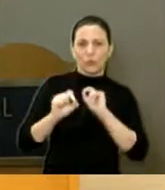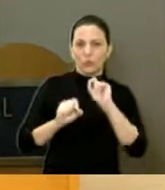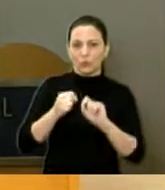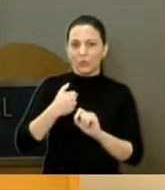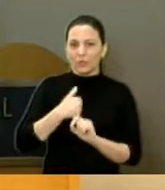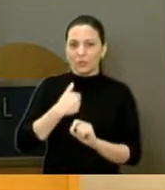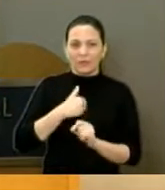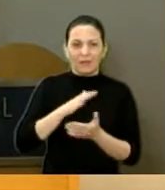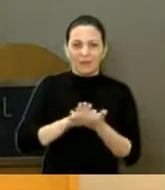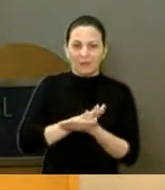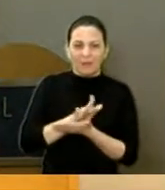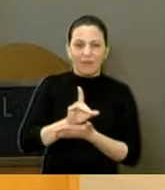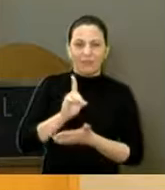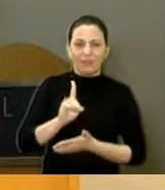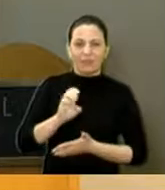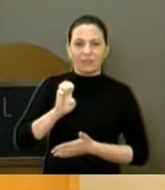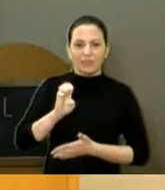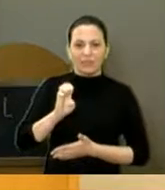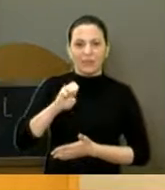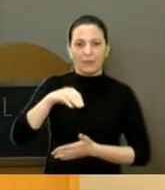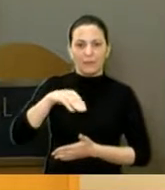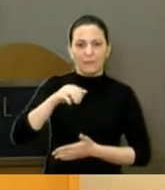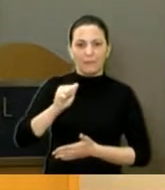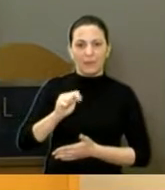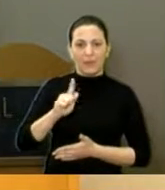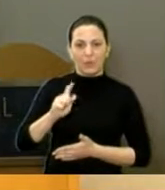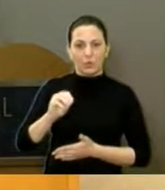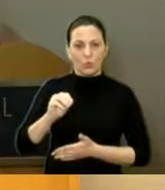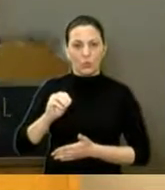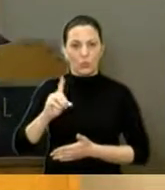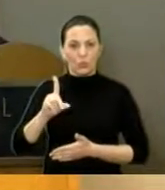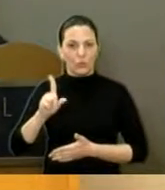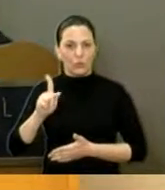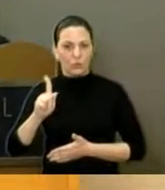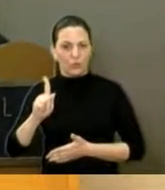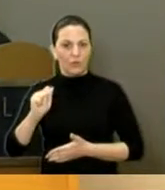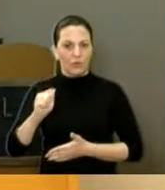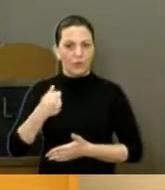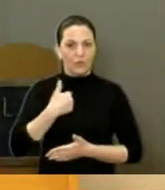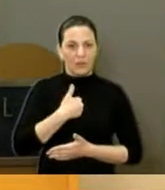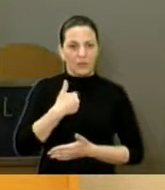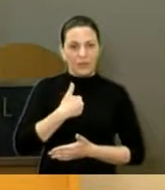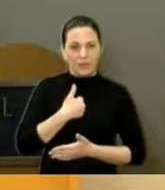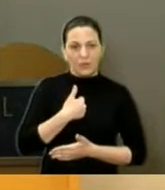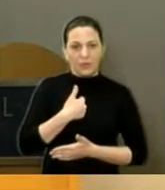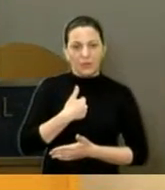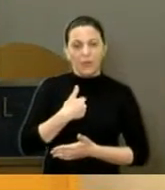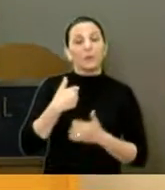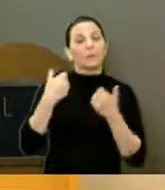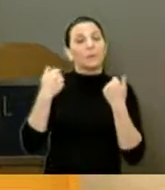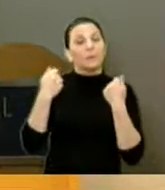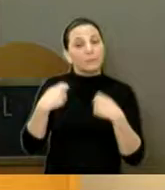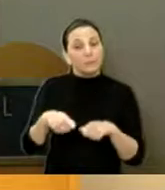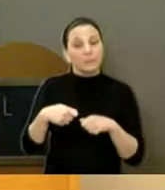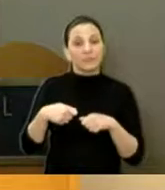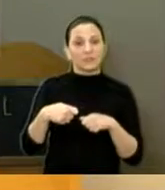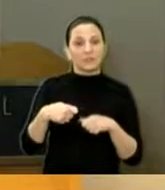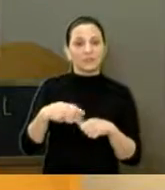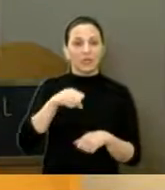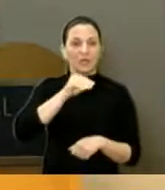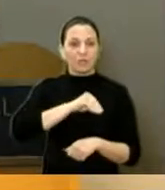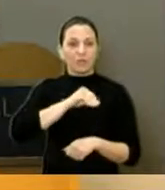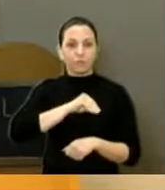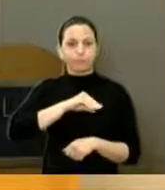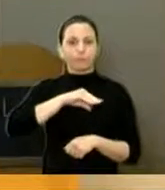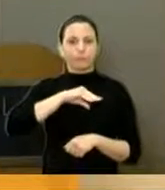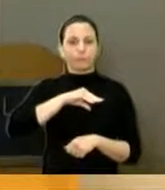demagoga, falando do aumento do funcionário do DAE. No meu caso, gente quis dizer que eles são merecedores desse aumento, eles